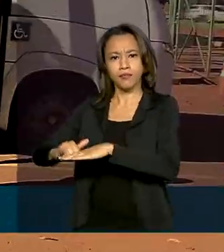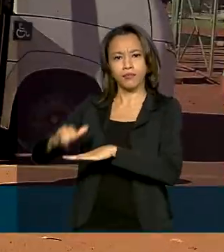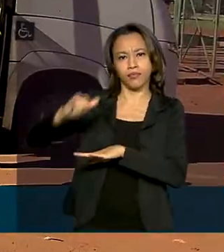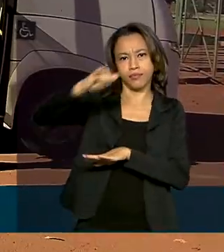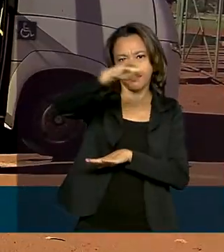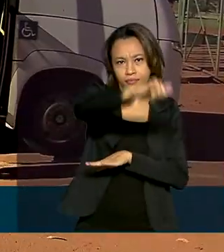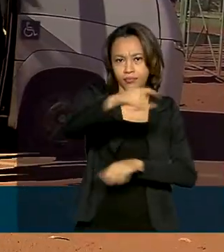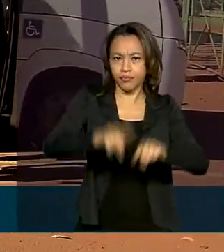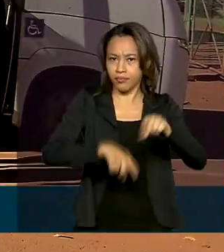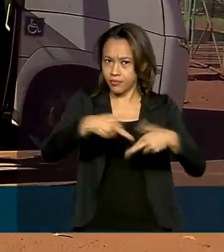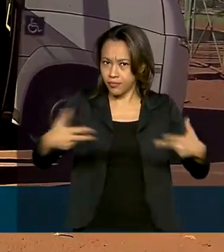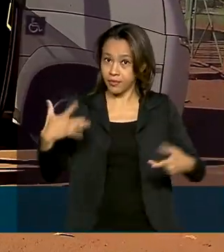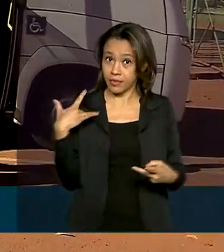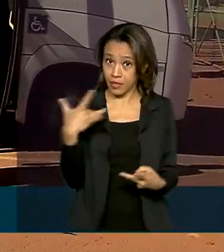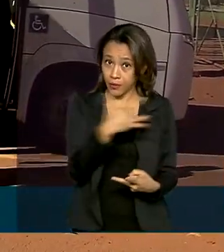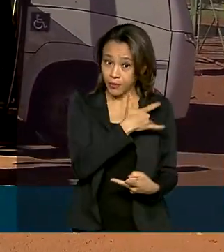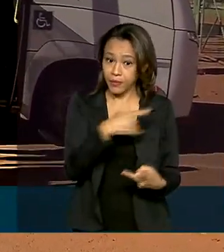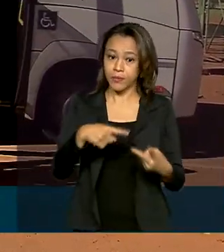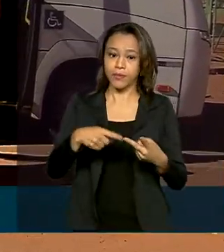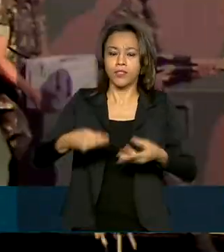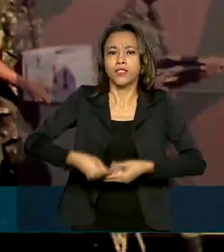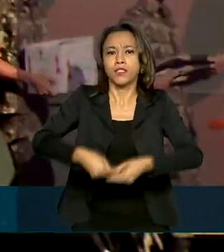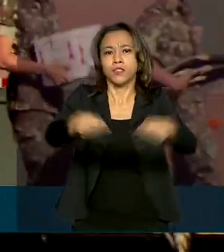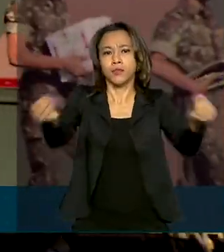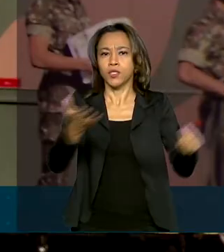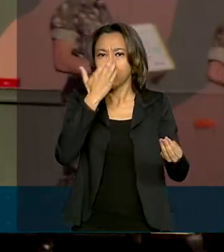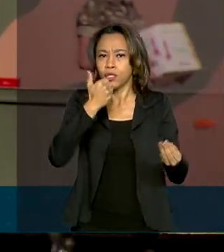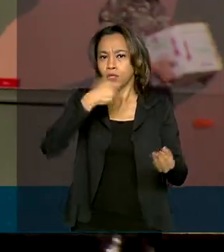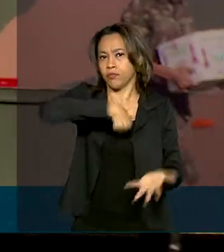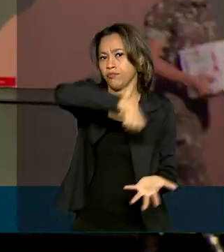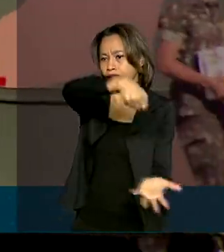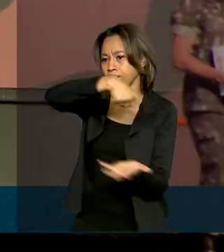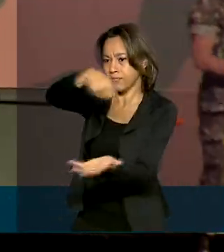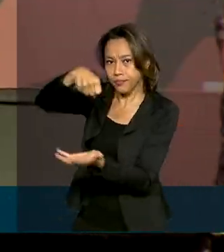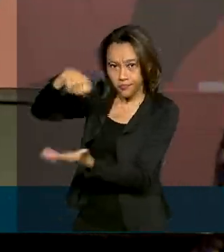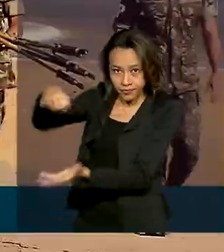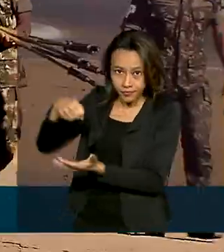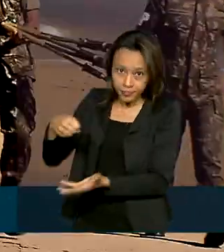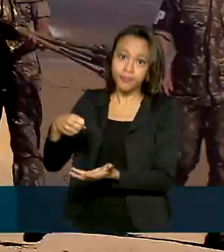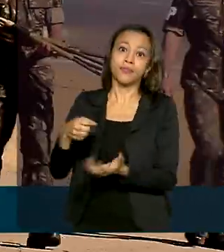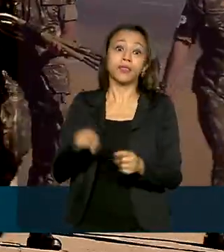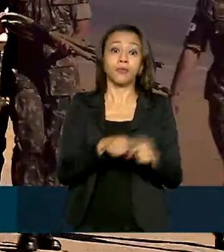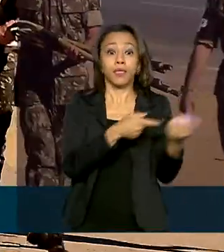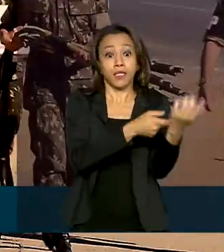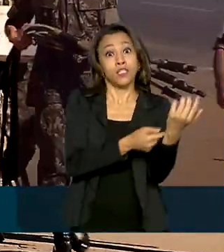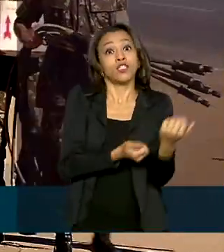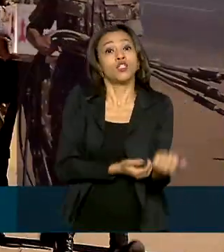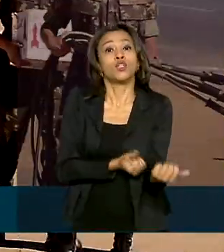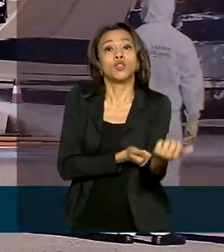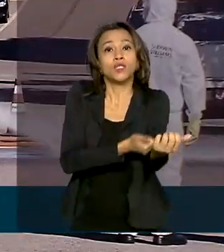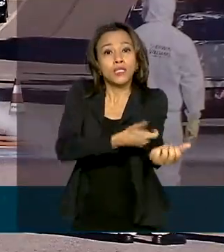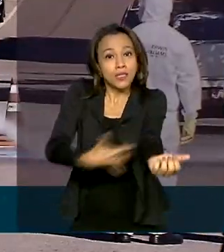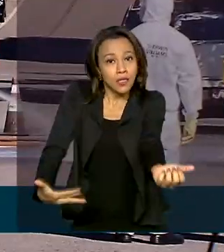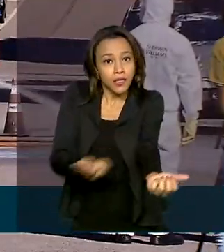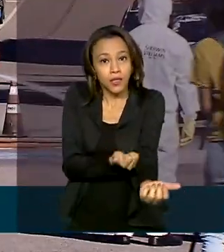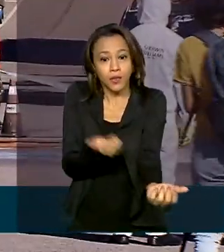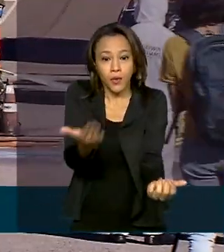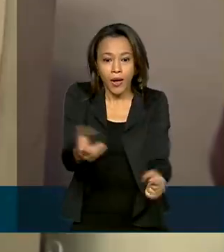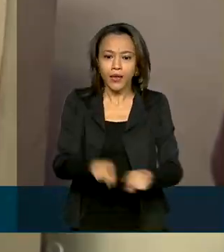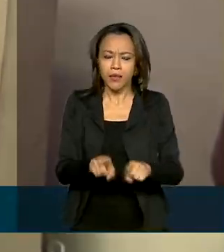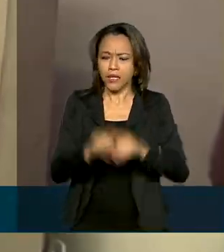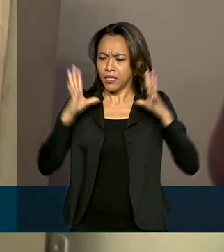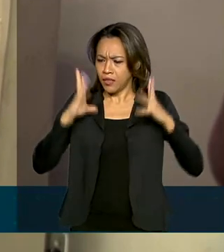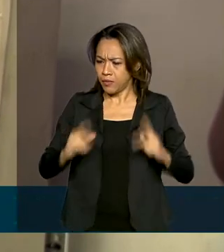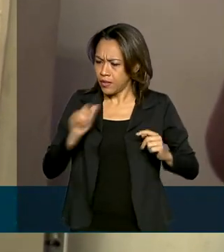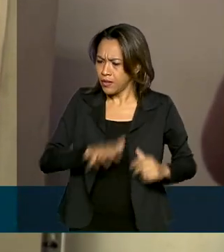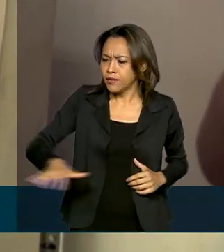materiais de saúde, a distribuição de cestas básicas em campanhas de doação de sangue e na desinfecção de espaços públicos.